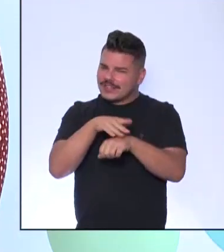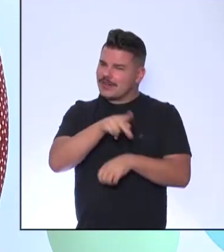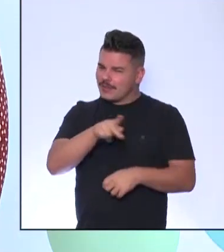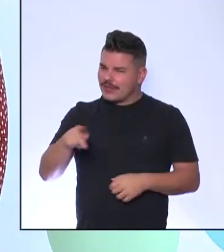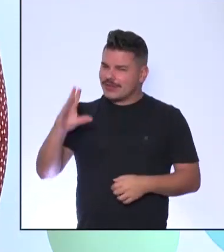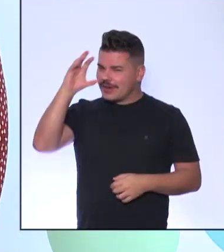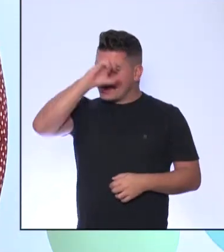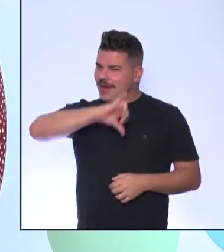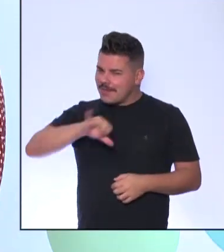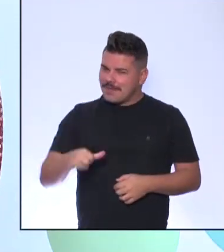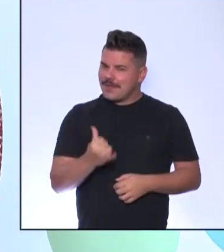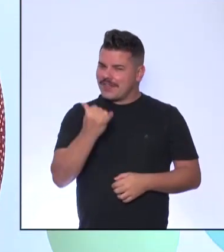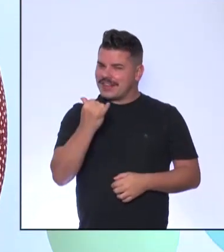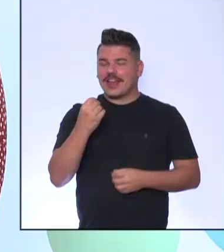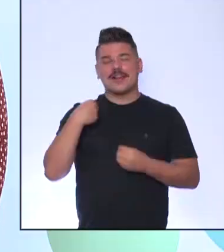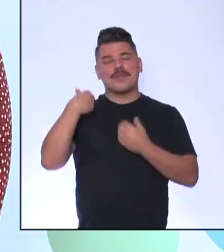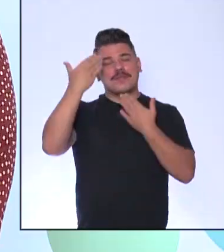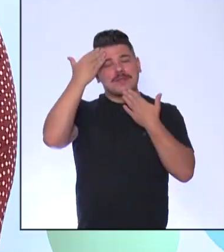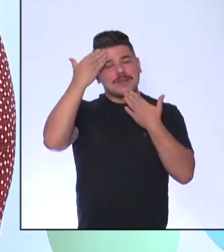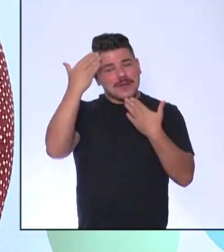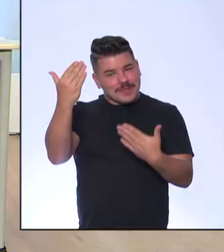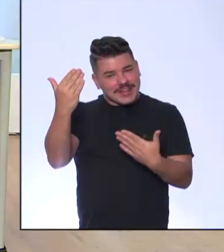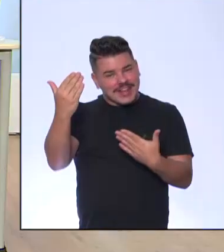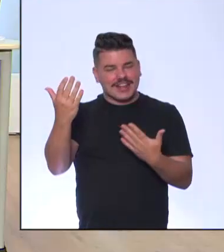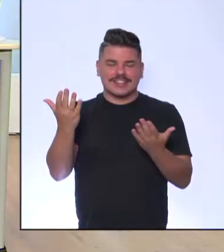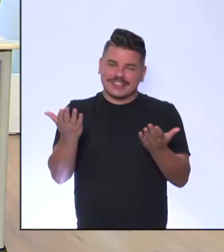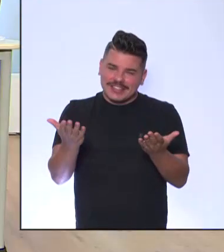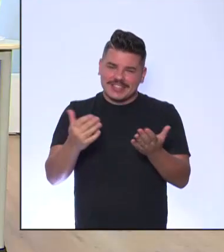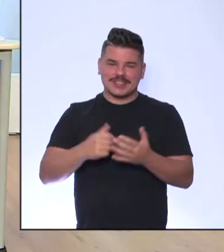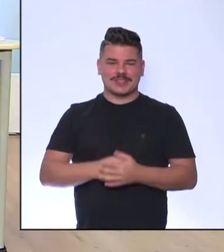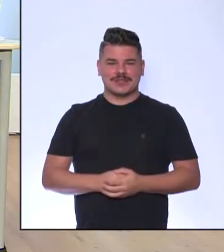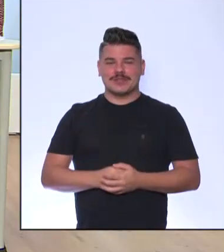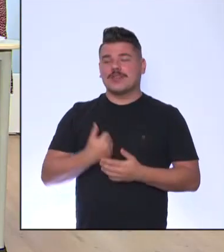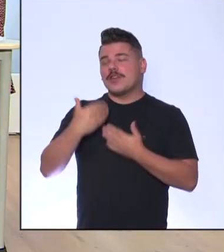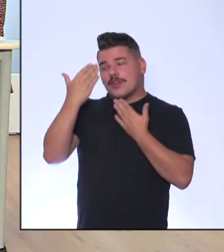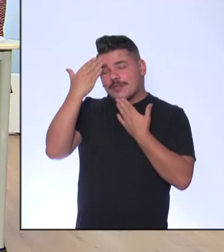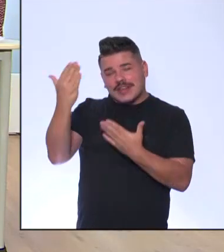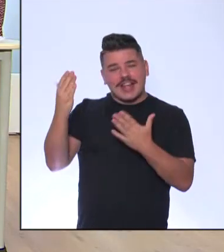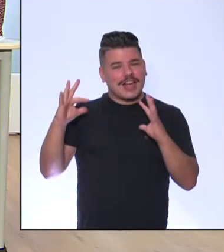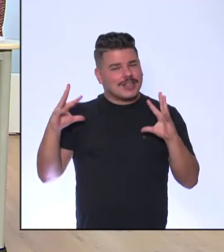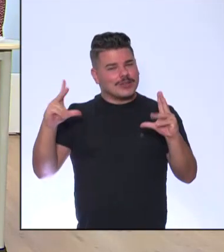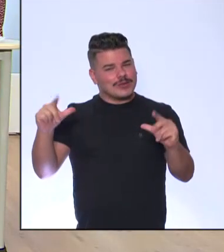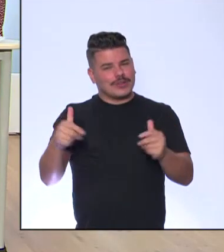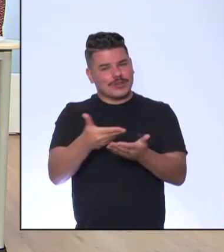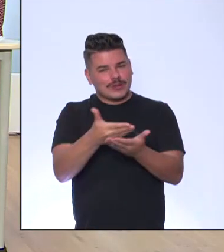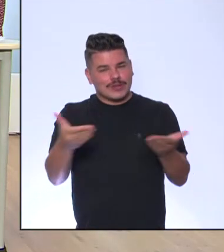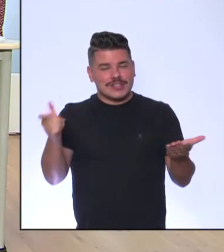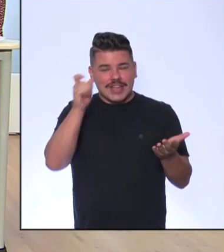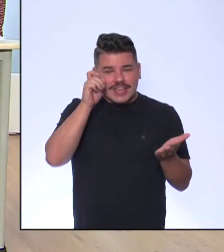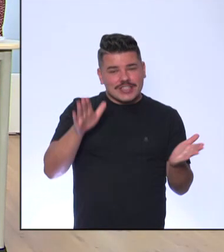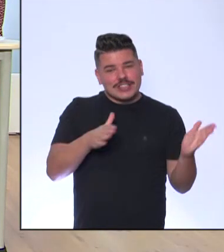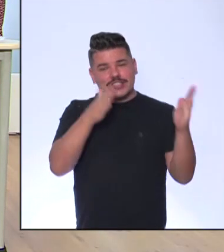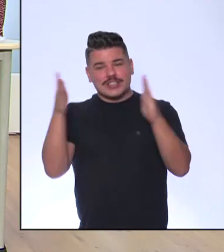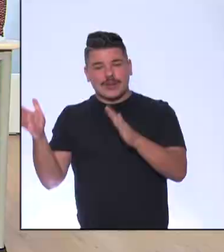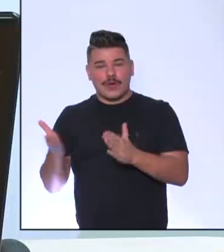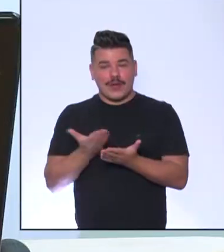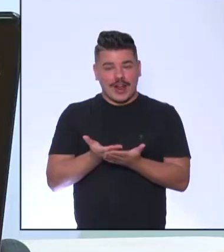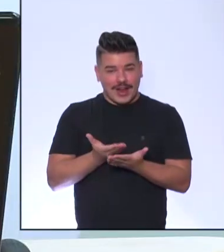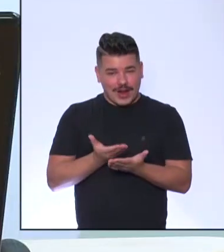Obrigada É isso Obrigada a todos e todas Que assistiram a nossa interação